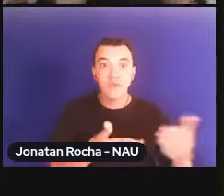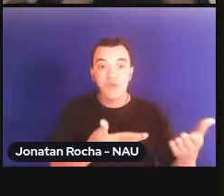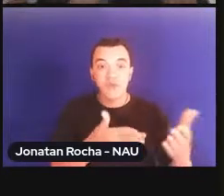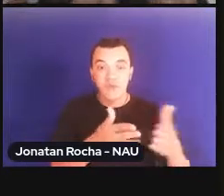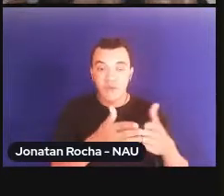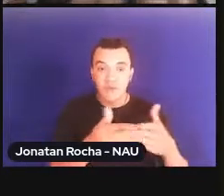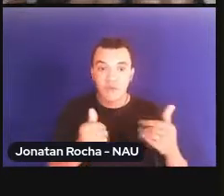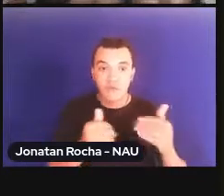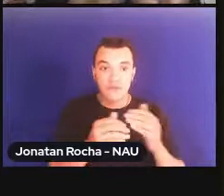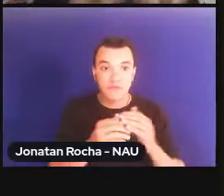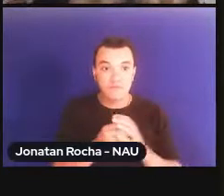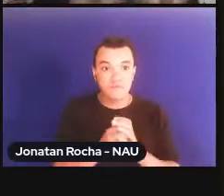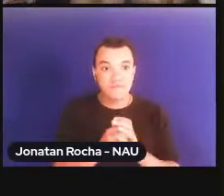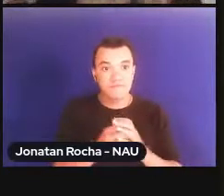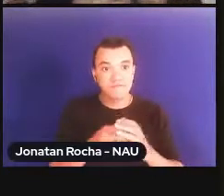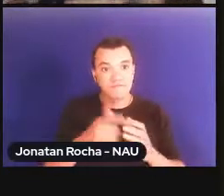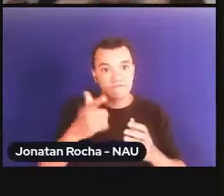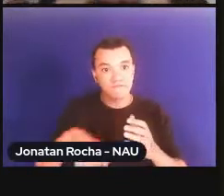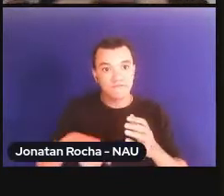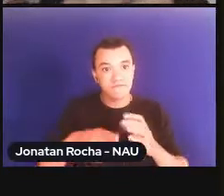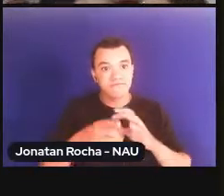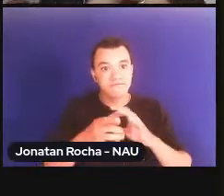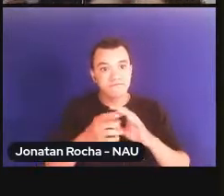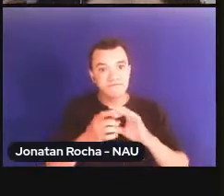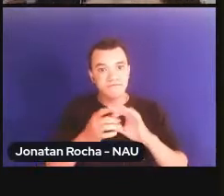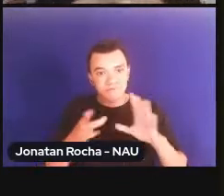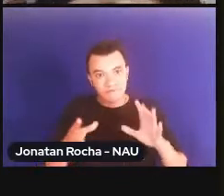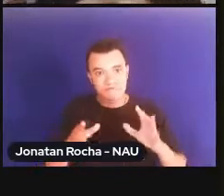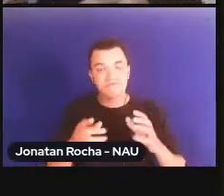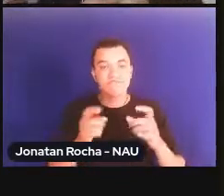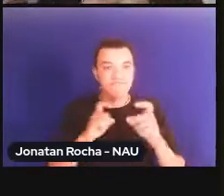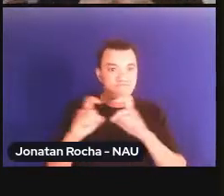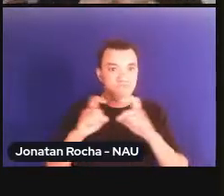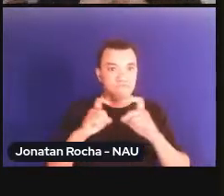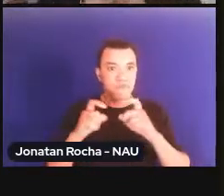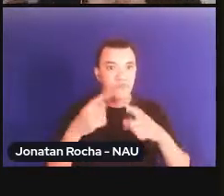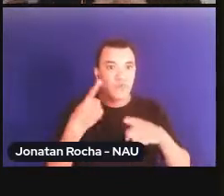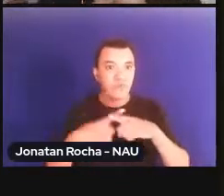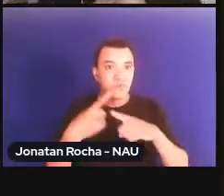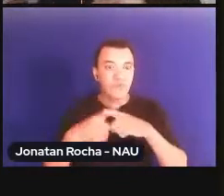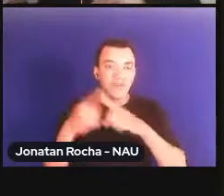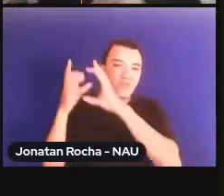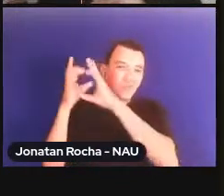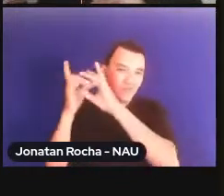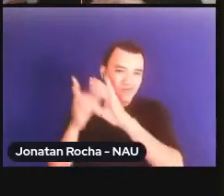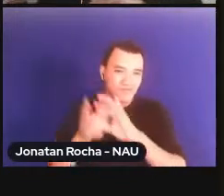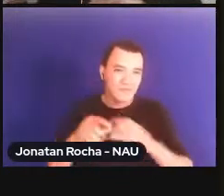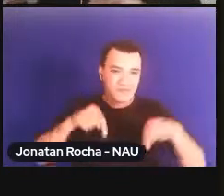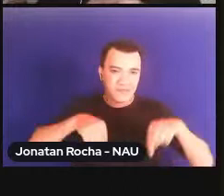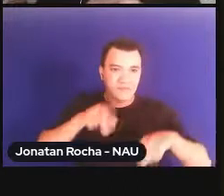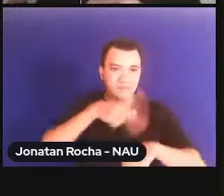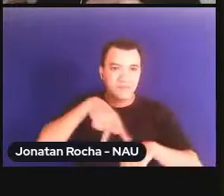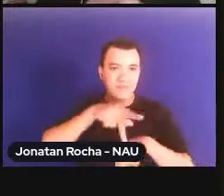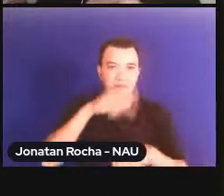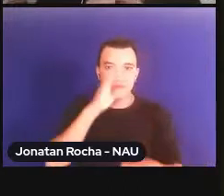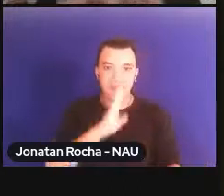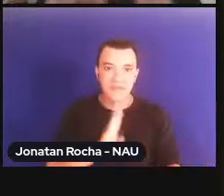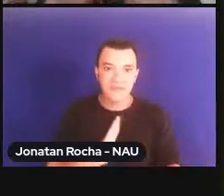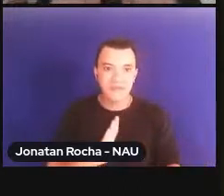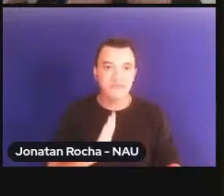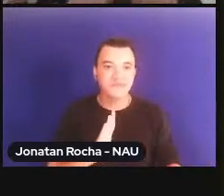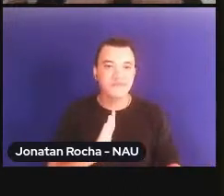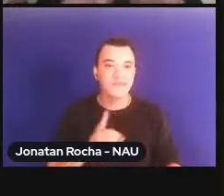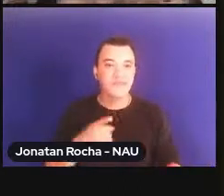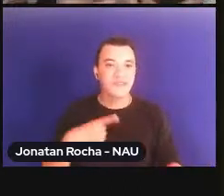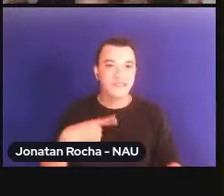permita mais uma vez falar sobre isso, porque um contexto brasileiro, precisamente, de polarização